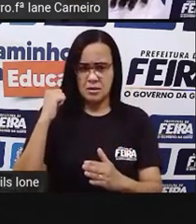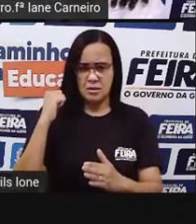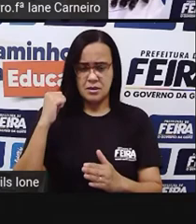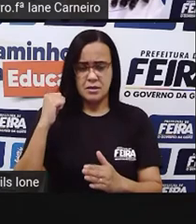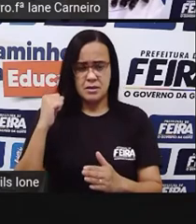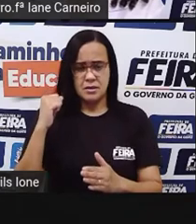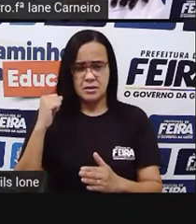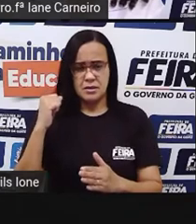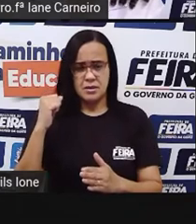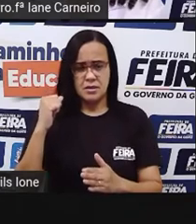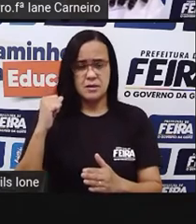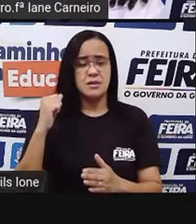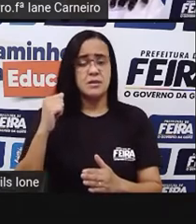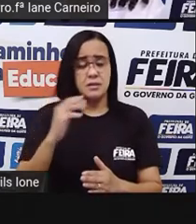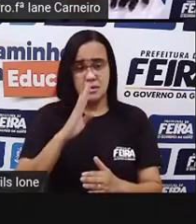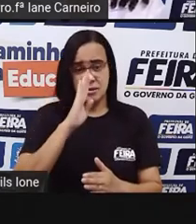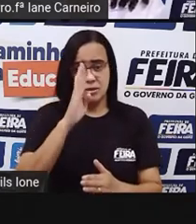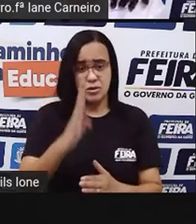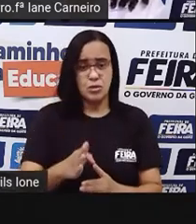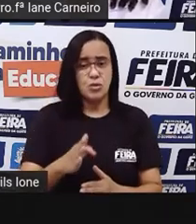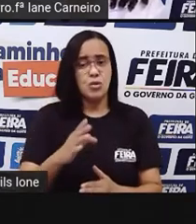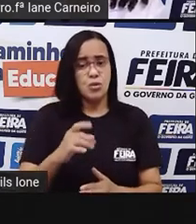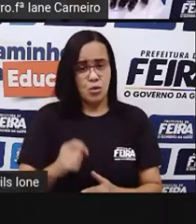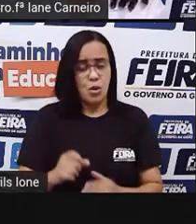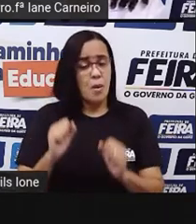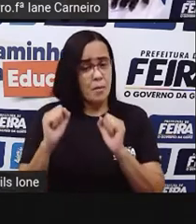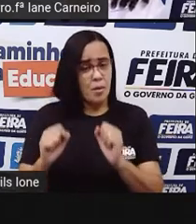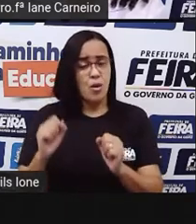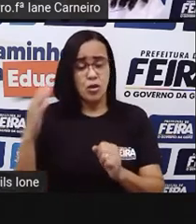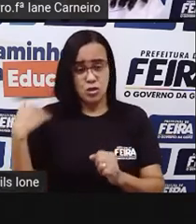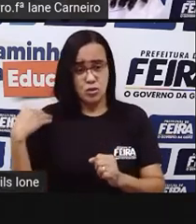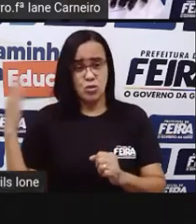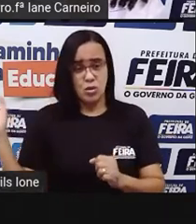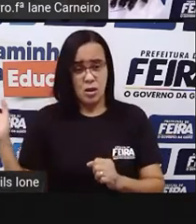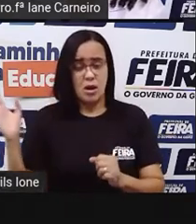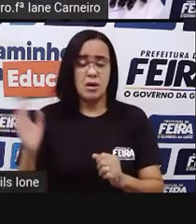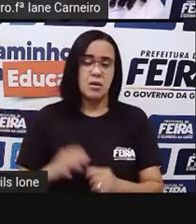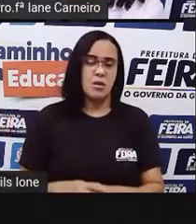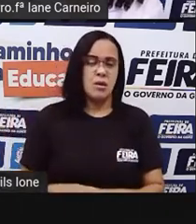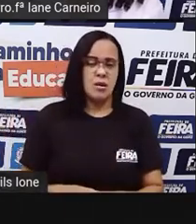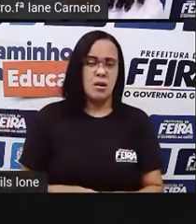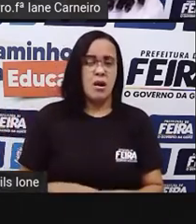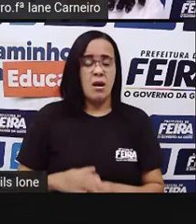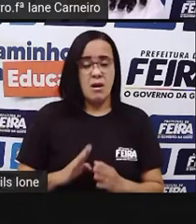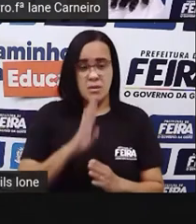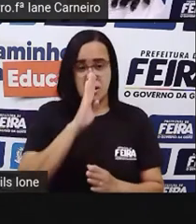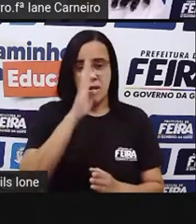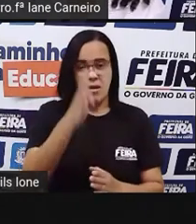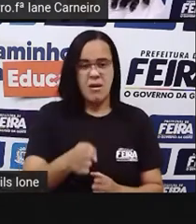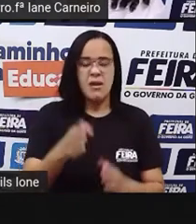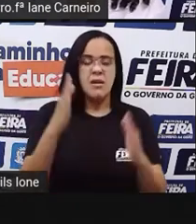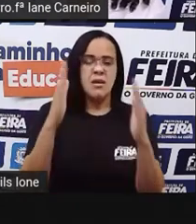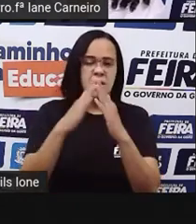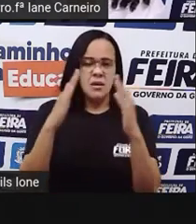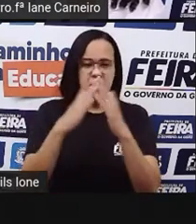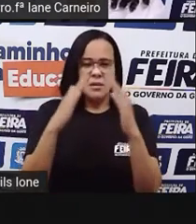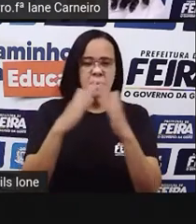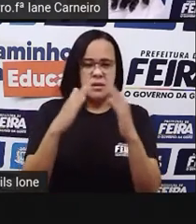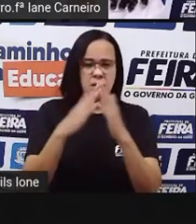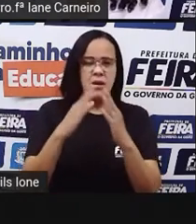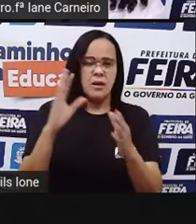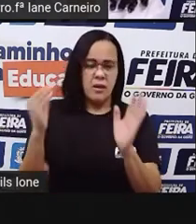colocar aqui, vai estar onde? Do lado, né? Se eu colocar aqui também, vai estar do lado da árvore. Então, para ficar na frente, eu tenho que colocar aqui,